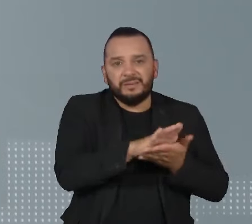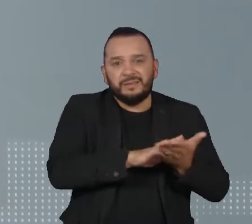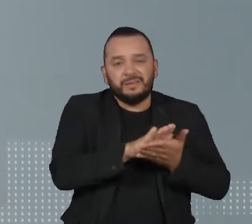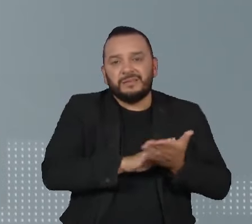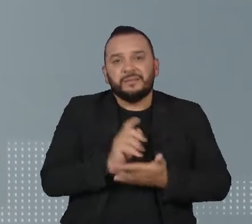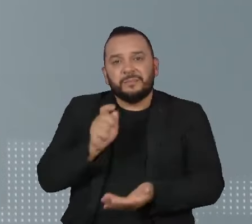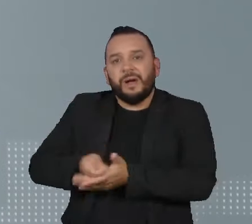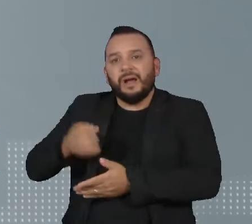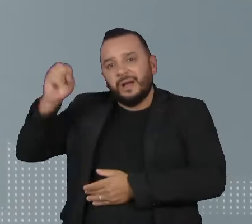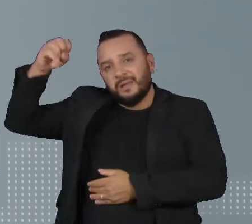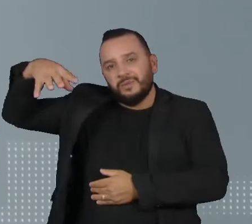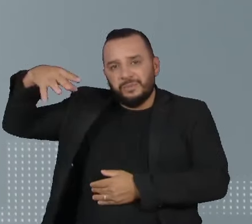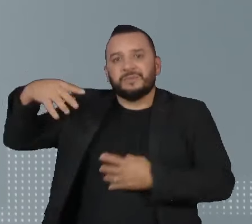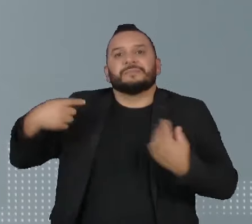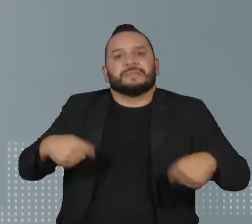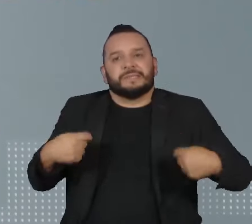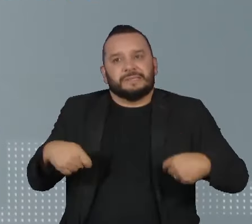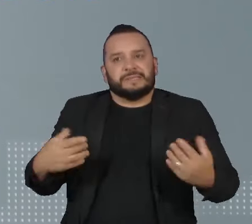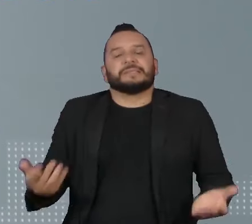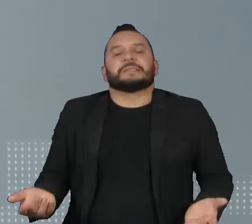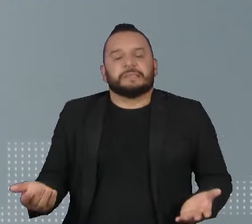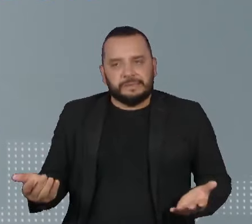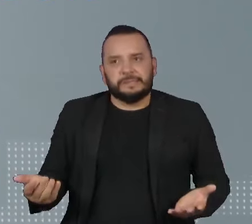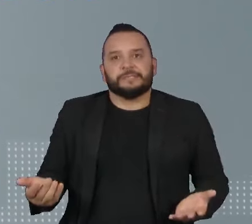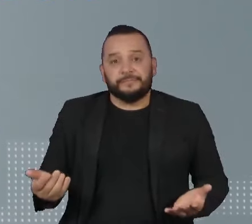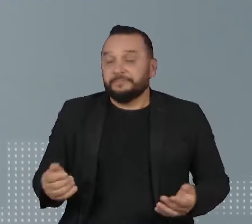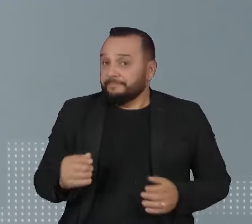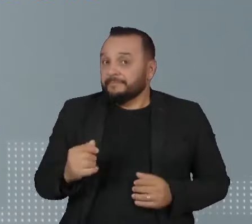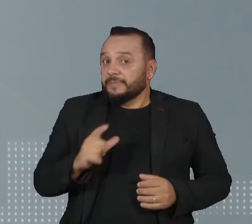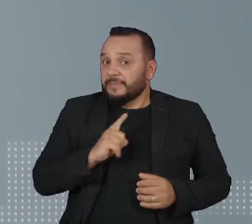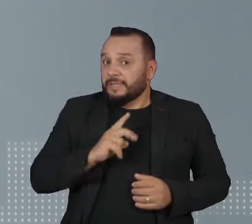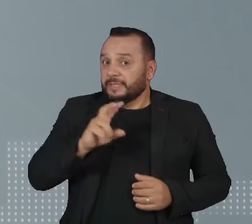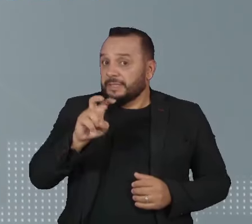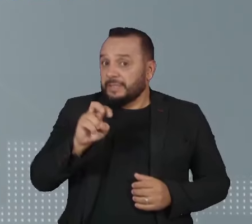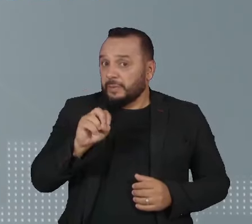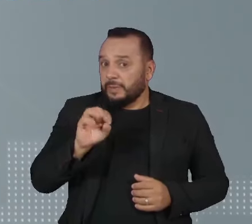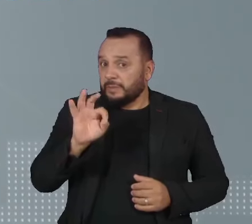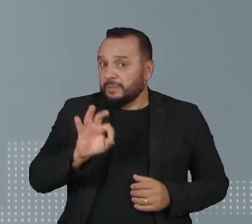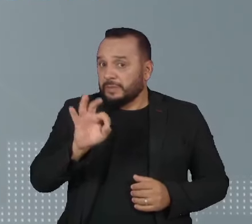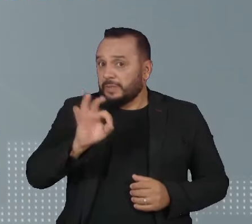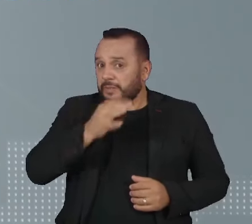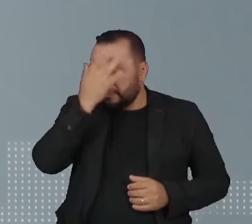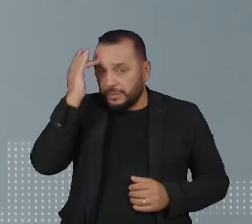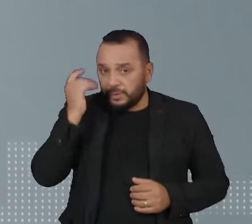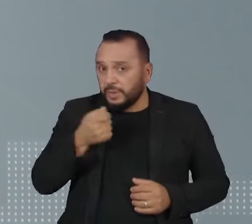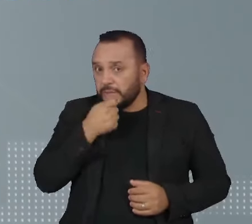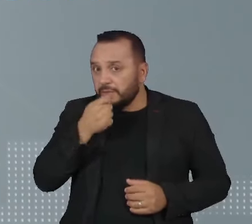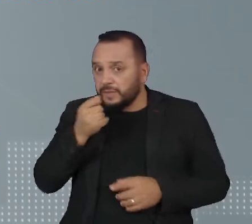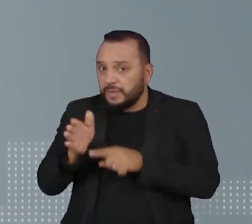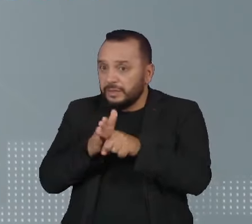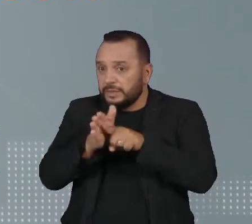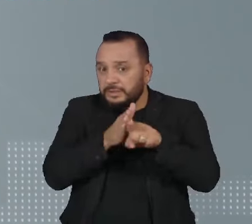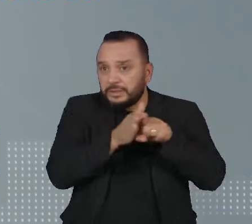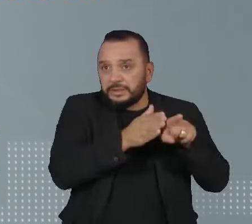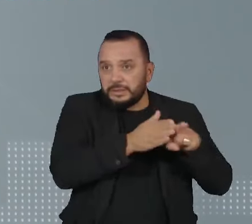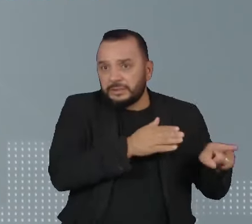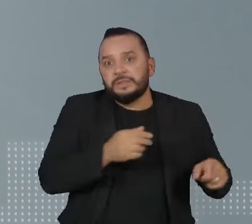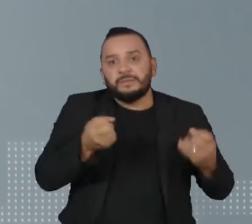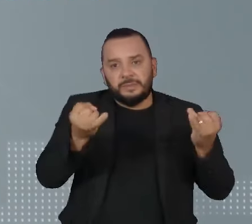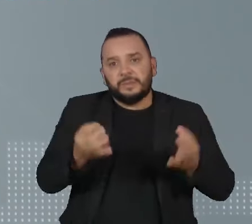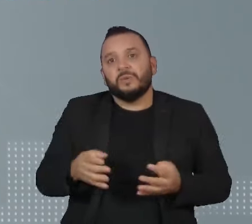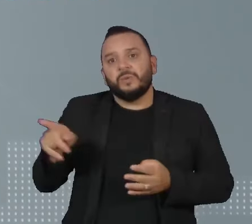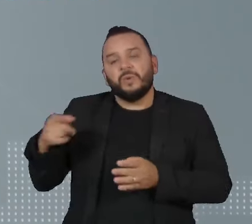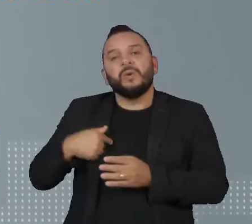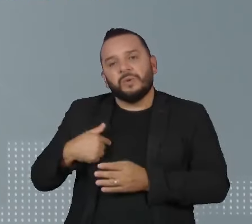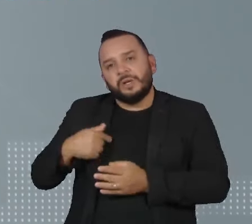gastos com energia elétrica. Por isso, a metade dos entrevistados afirma que se houvesse uma redução no valor